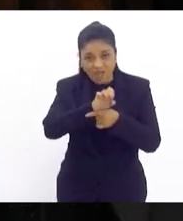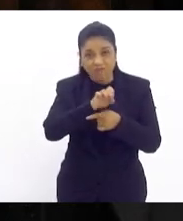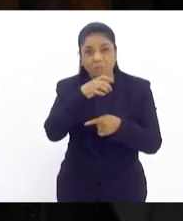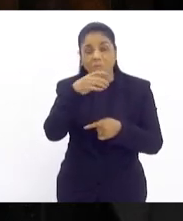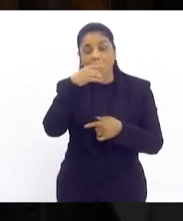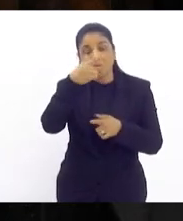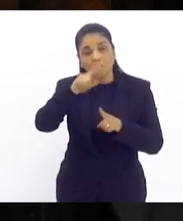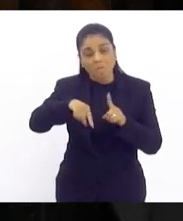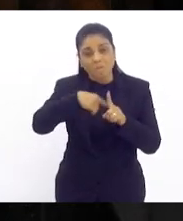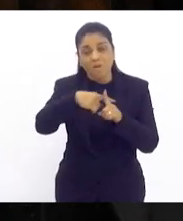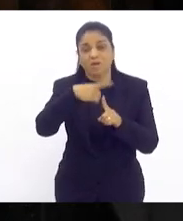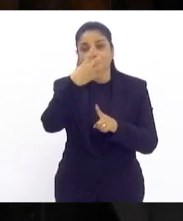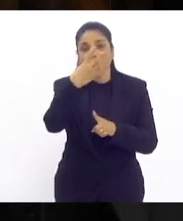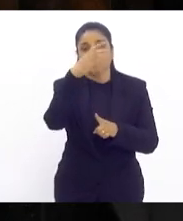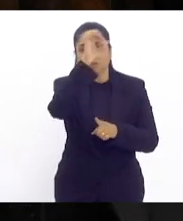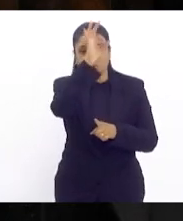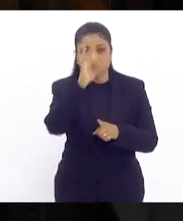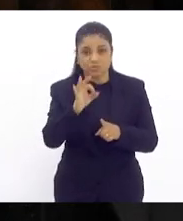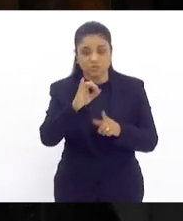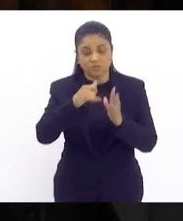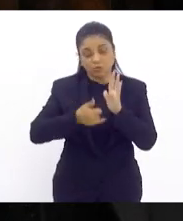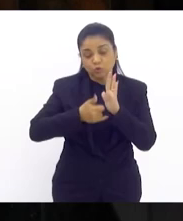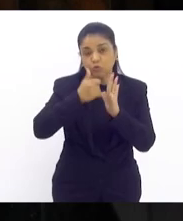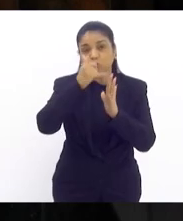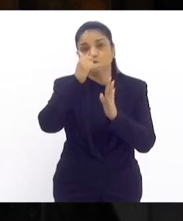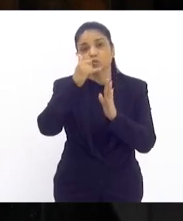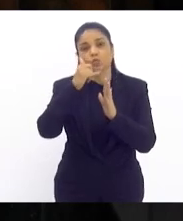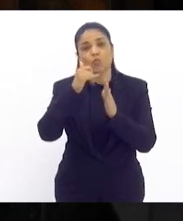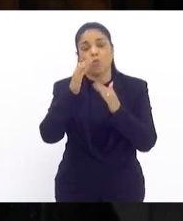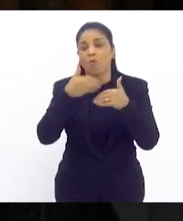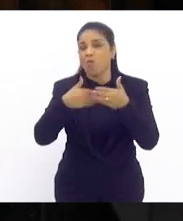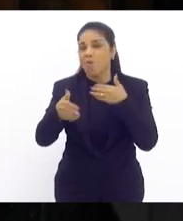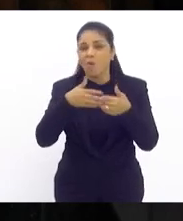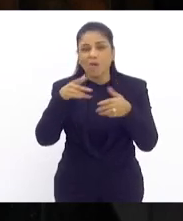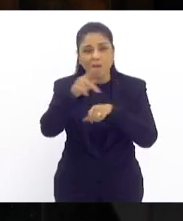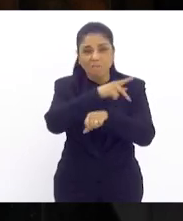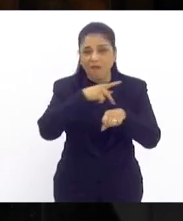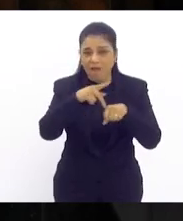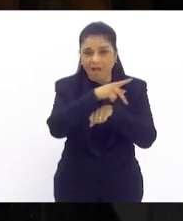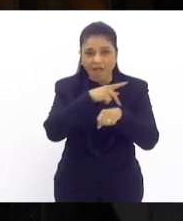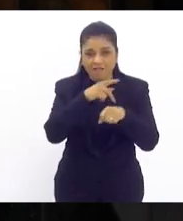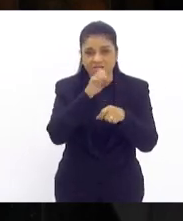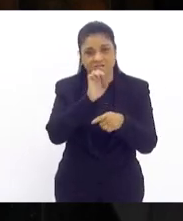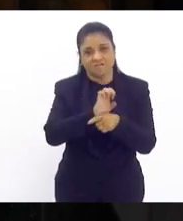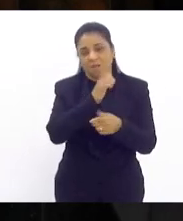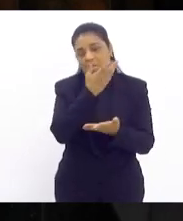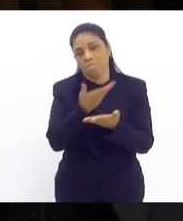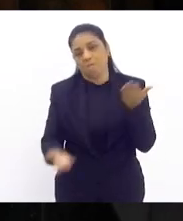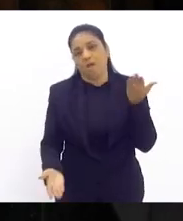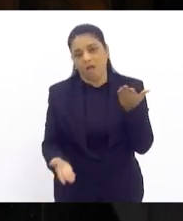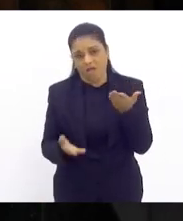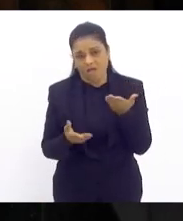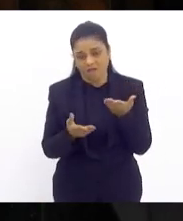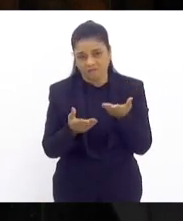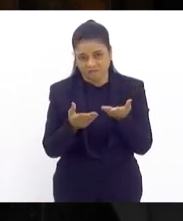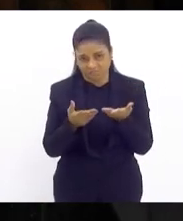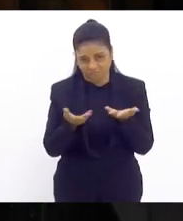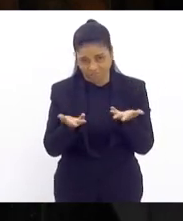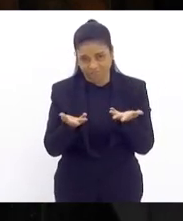% de juros qualquer país qualquer estado perde totalmente